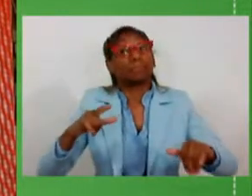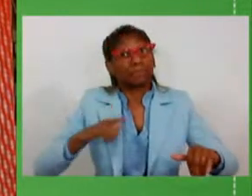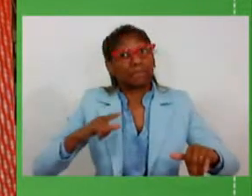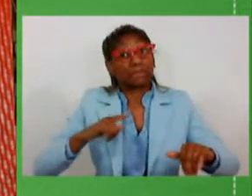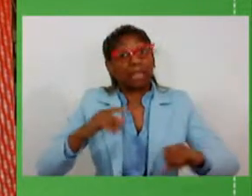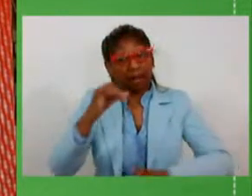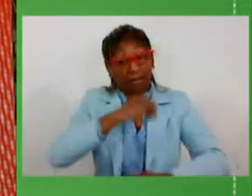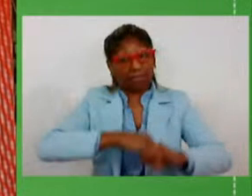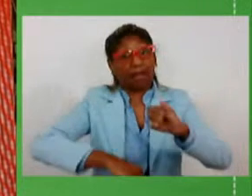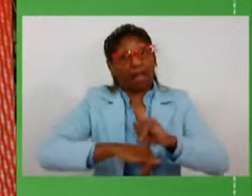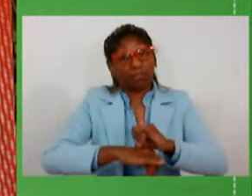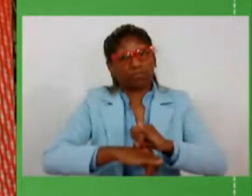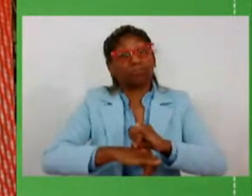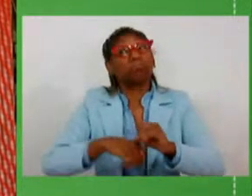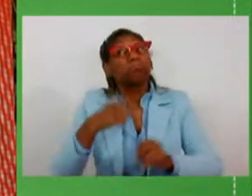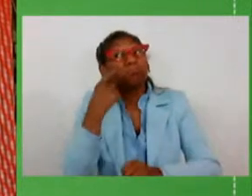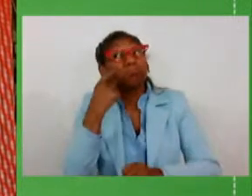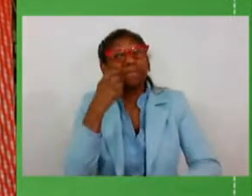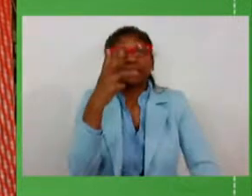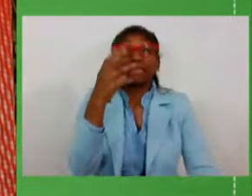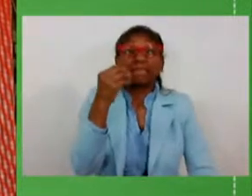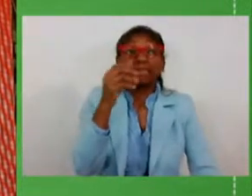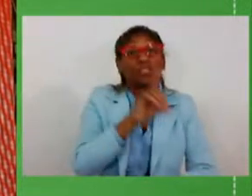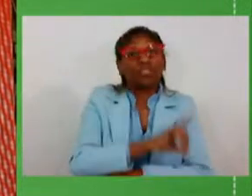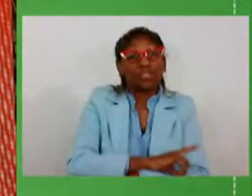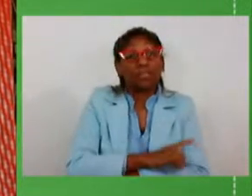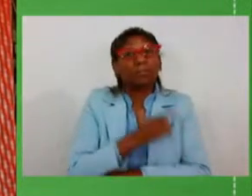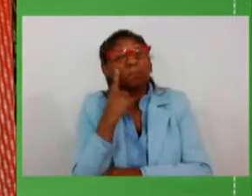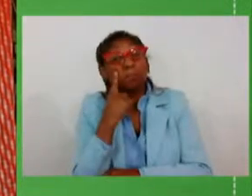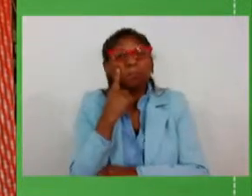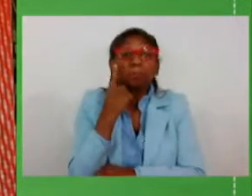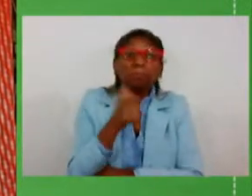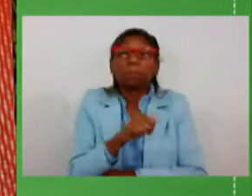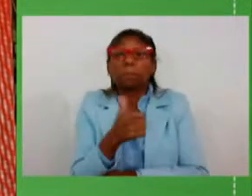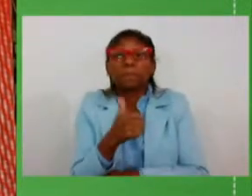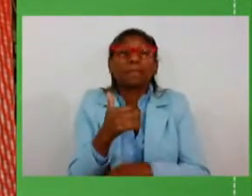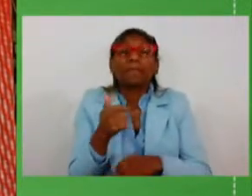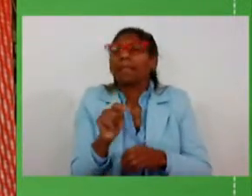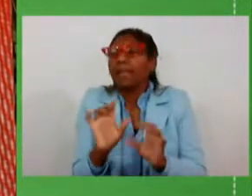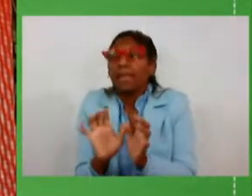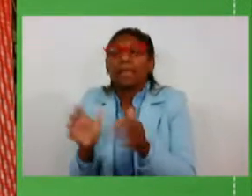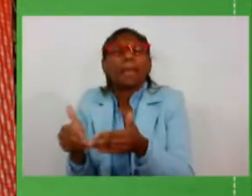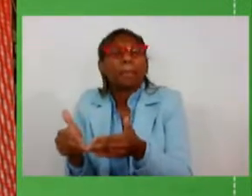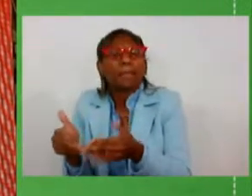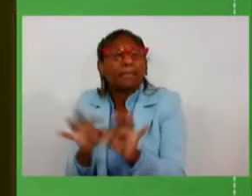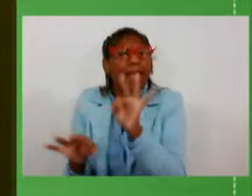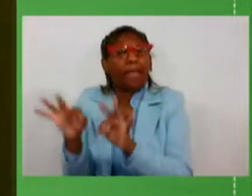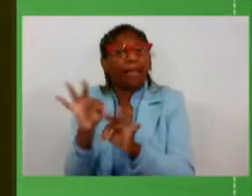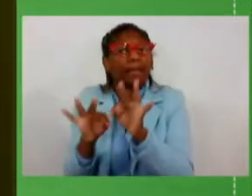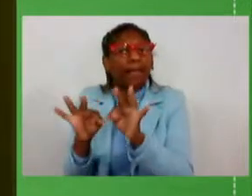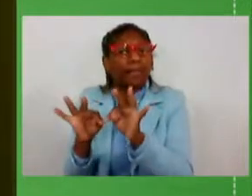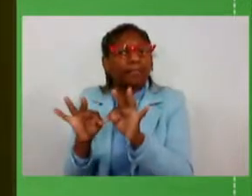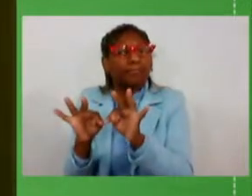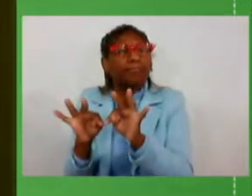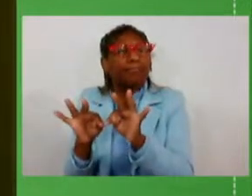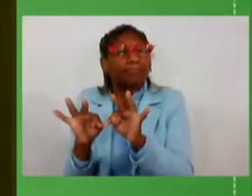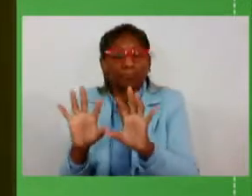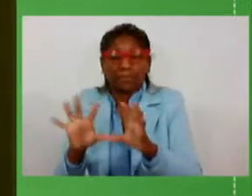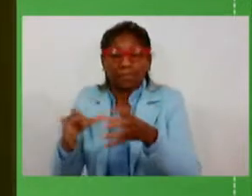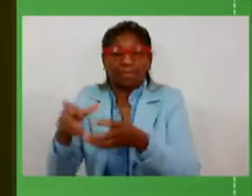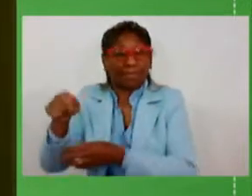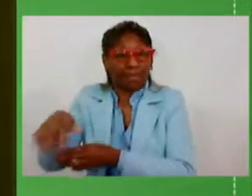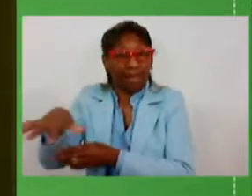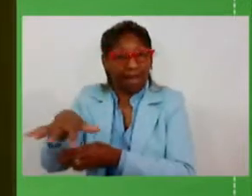dias, a modelagem que os nossos consultores, a nossa equipe técnica da área de parcerias